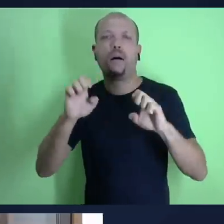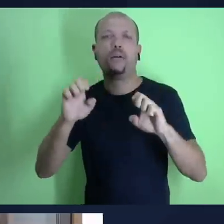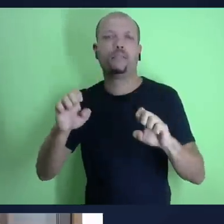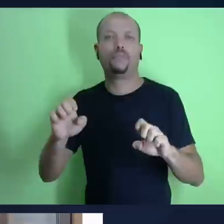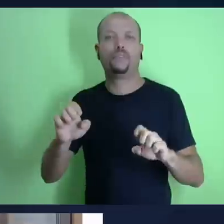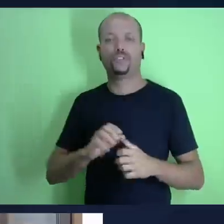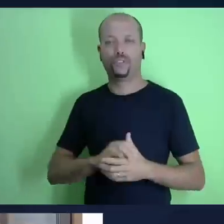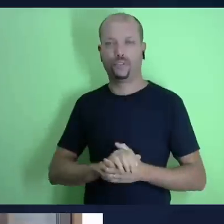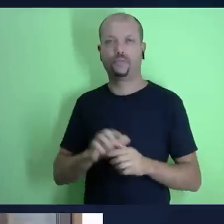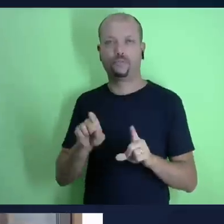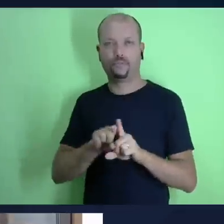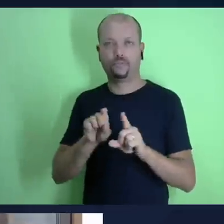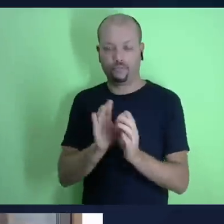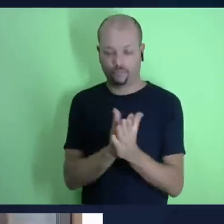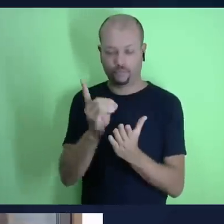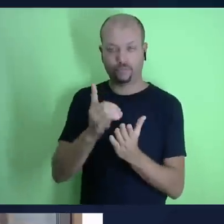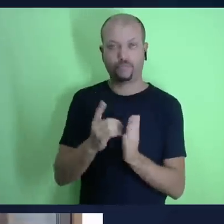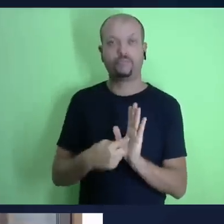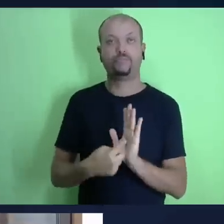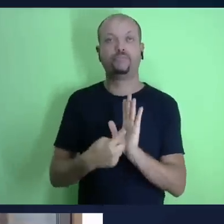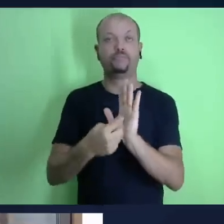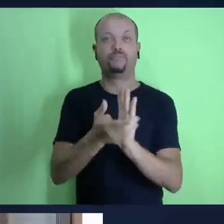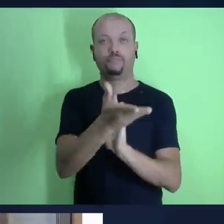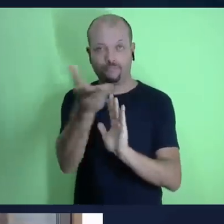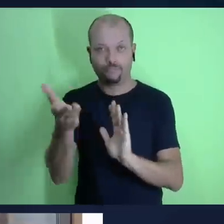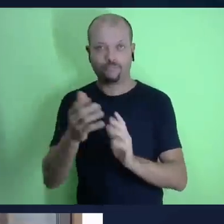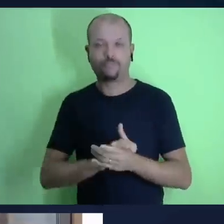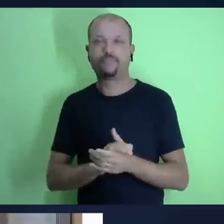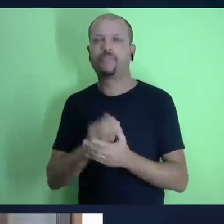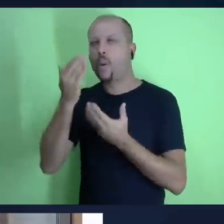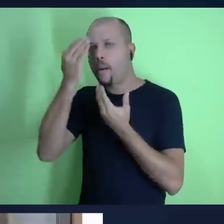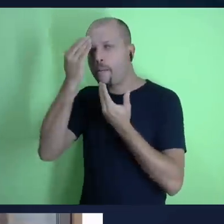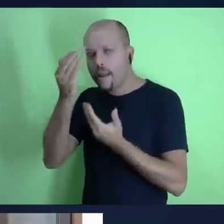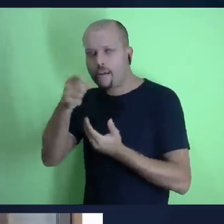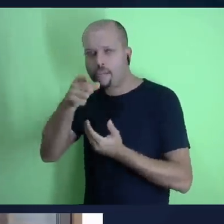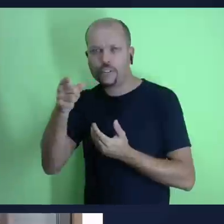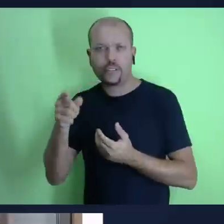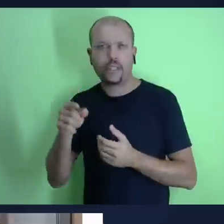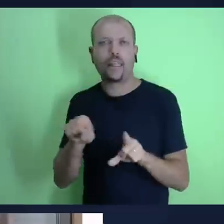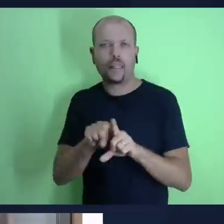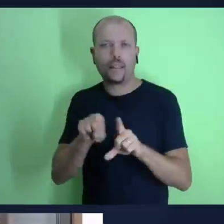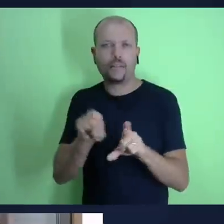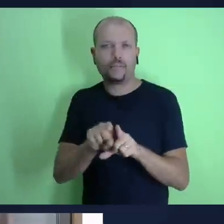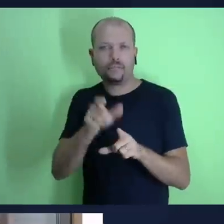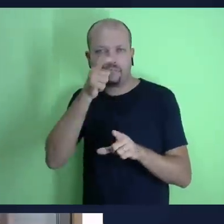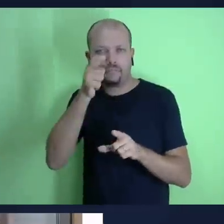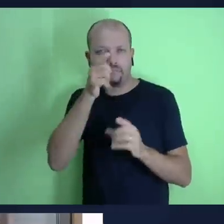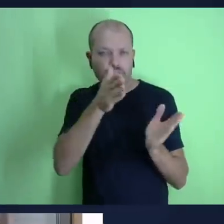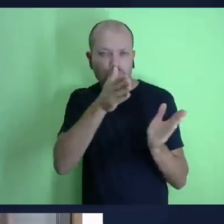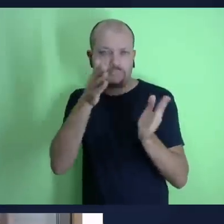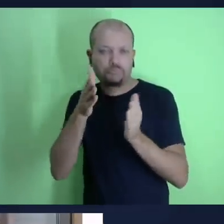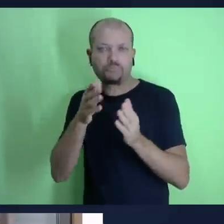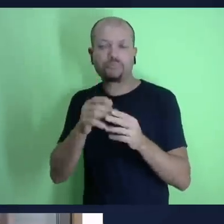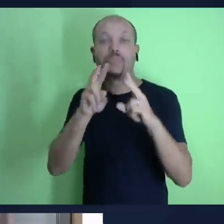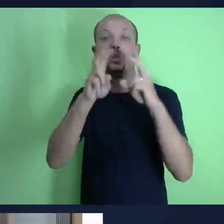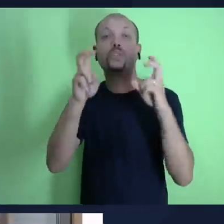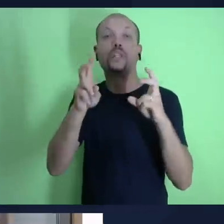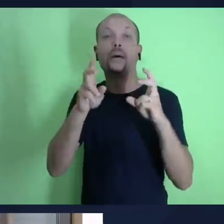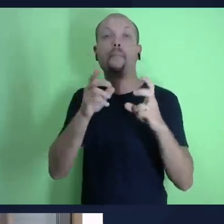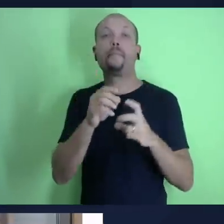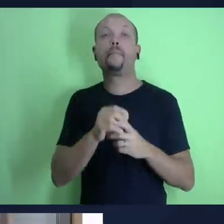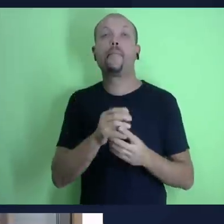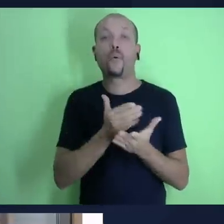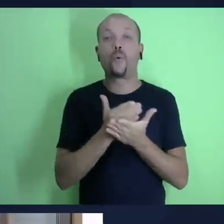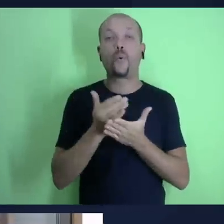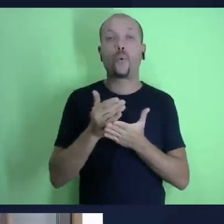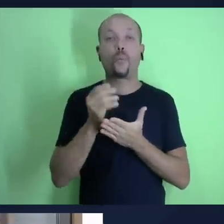possível para levar a mensagem da bíblia de deus até você pastor josué muito obrigado mais uma vez e para você que nos acompanha o